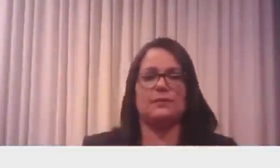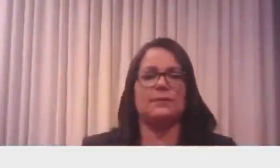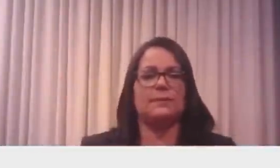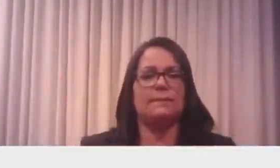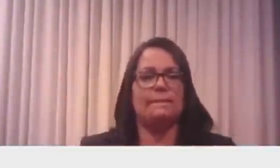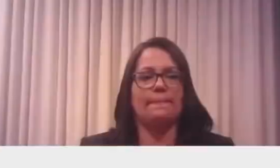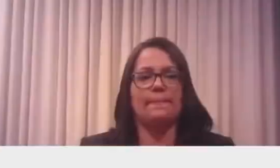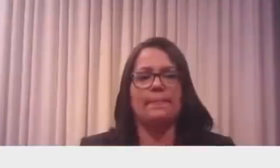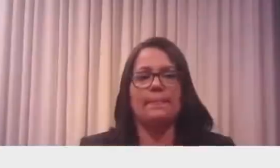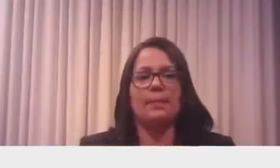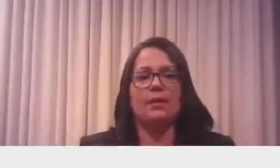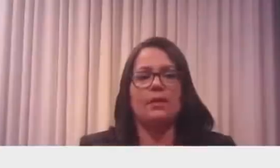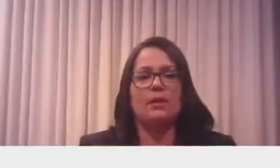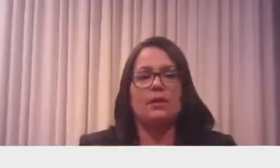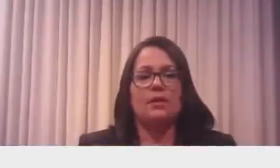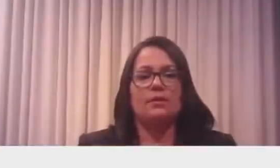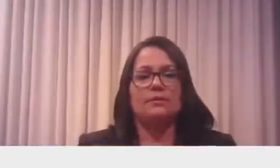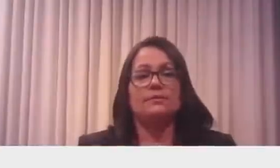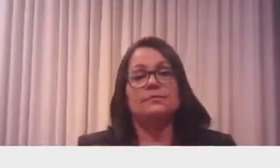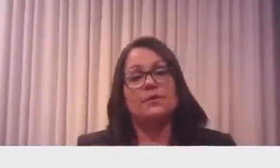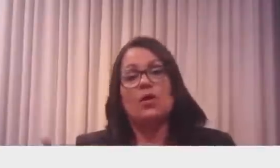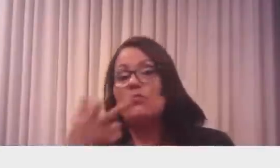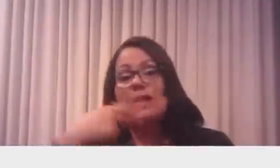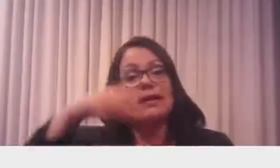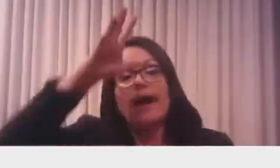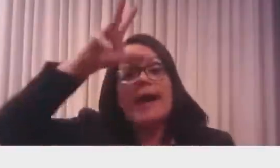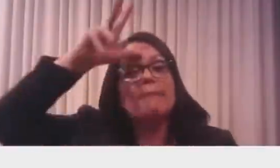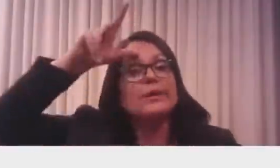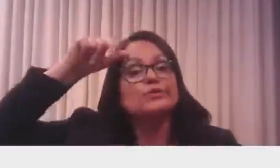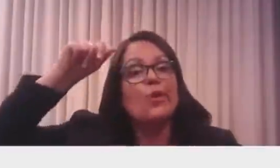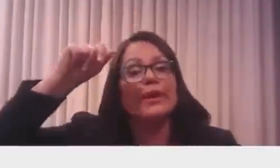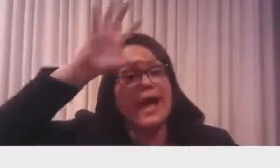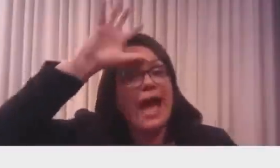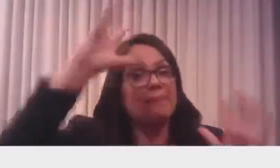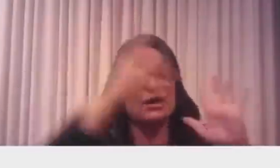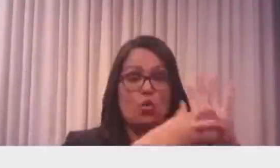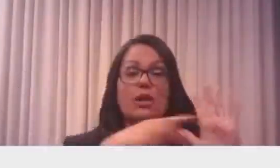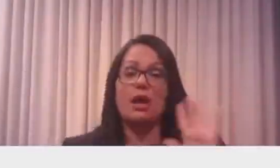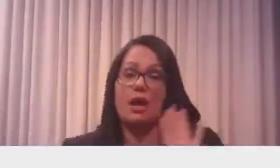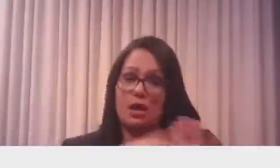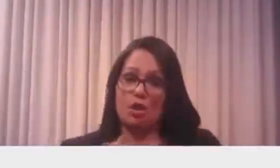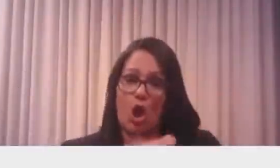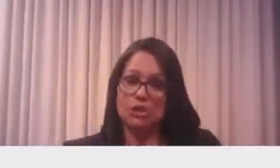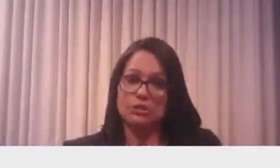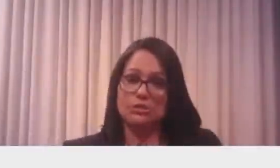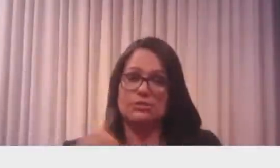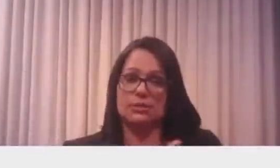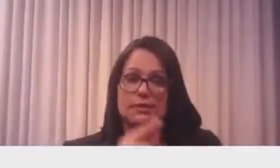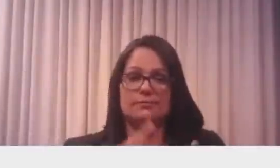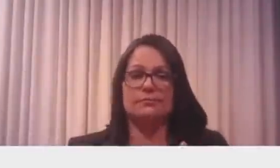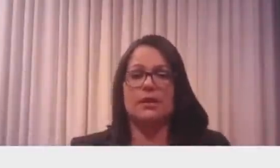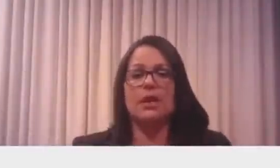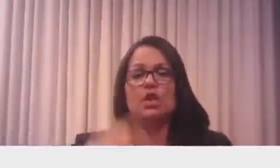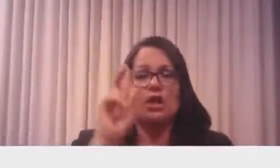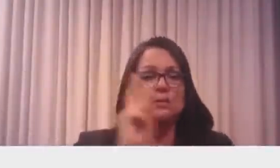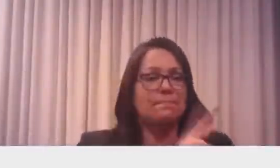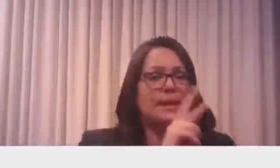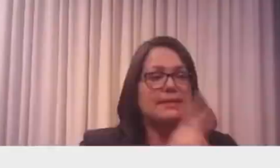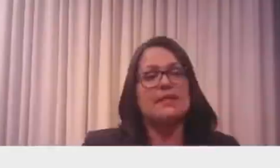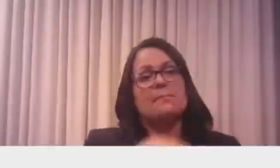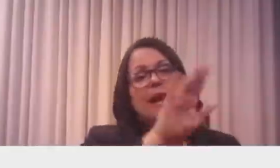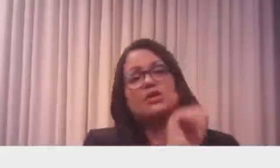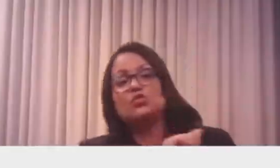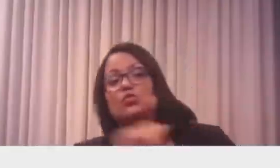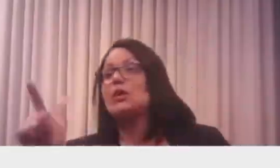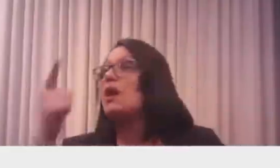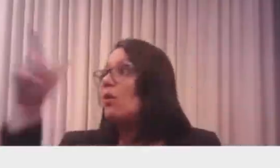O que eu falei lá, a Amazônia é nossa, nós preservamos mais que os demais países, nós preservamos dois